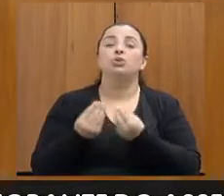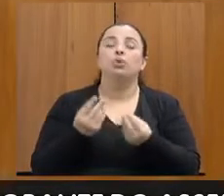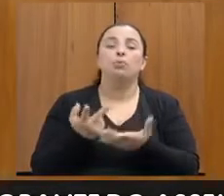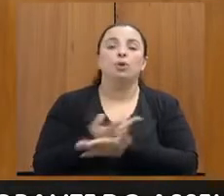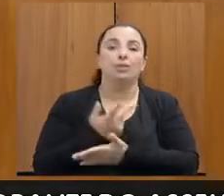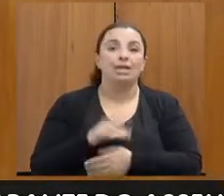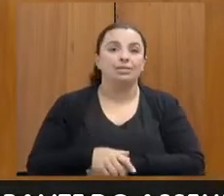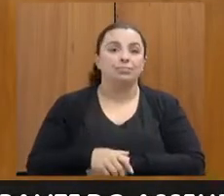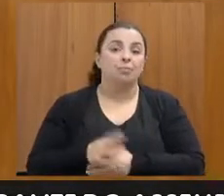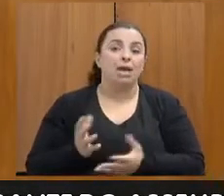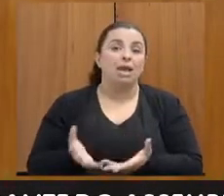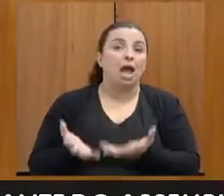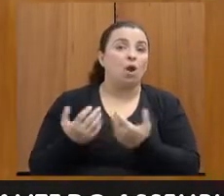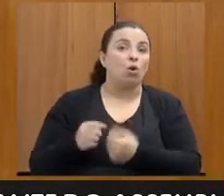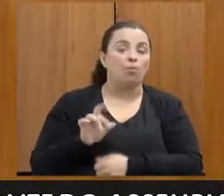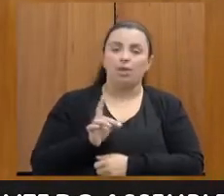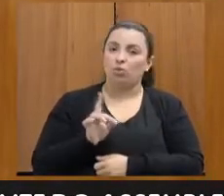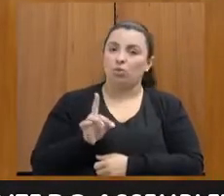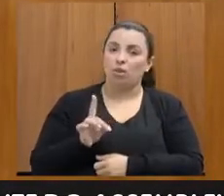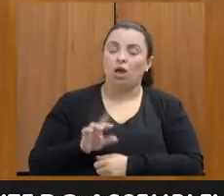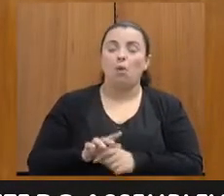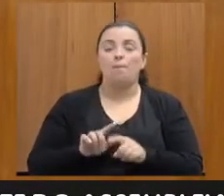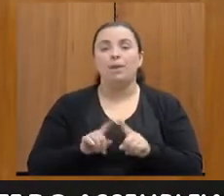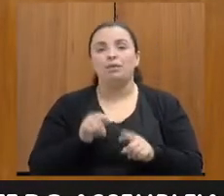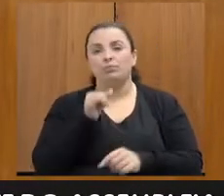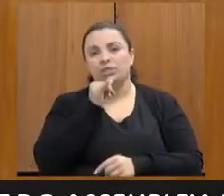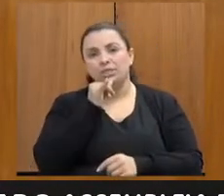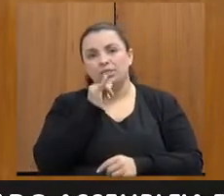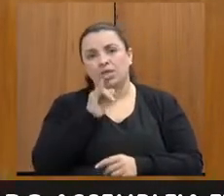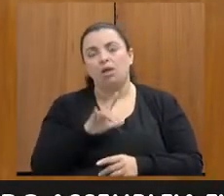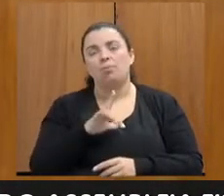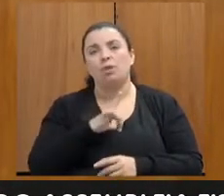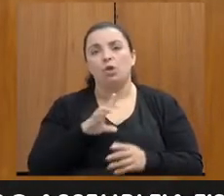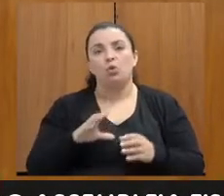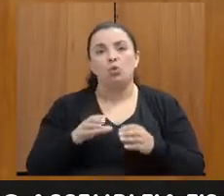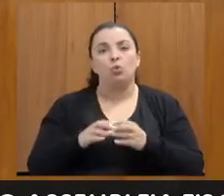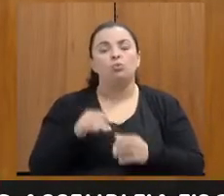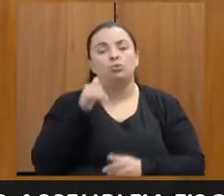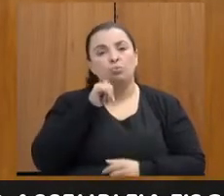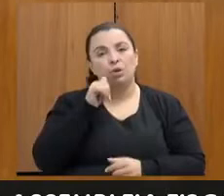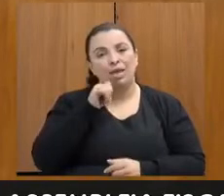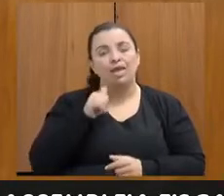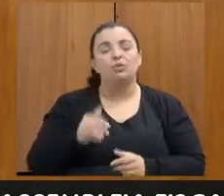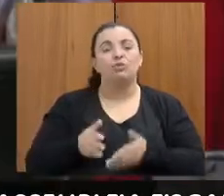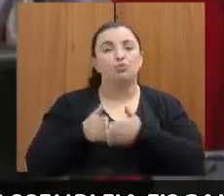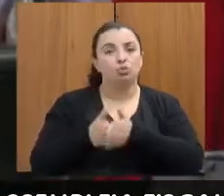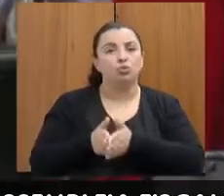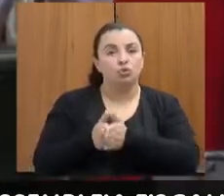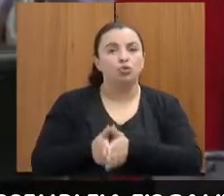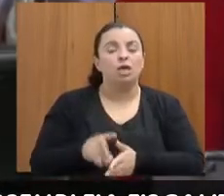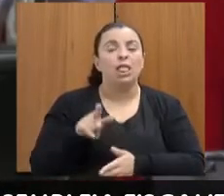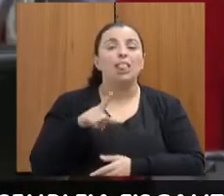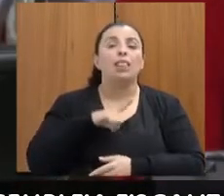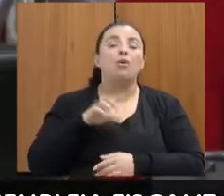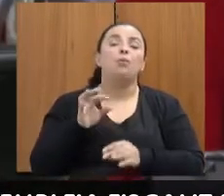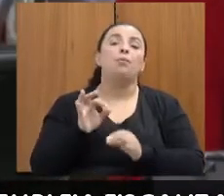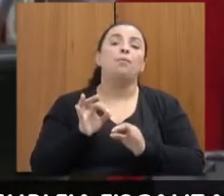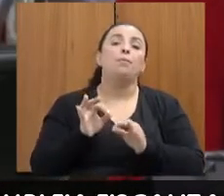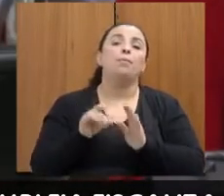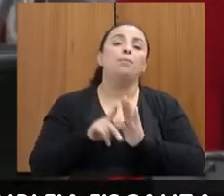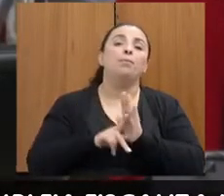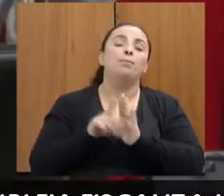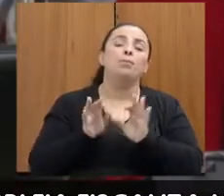para acolhimento, não. Mas nós temos, por exemplo, com a rede de mulheres do Alto Jequichonha, o projeto Advogada Amiga, que é uma